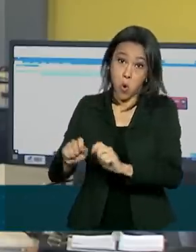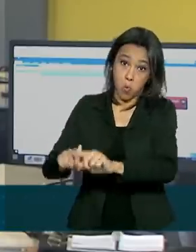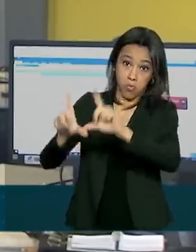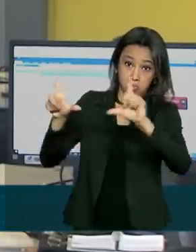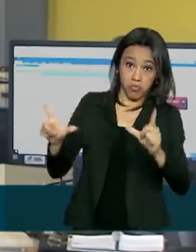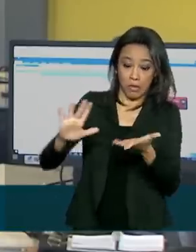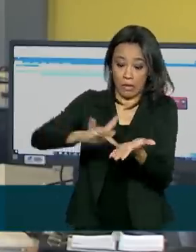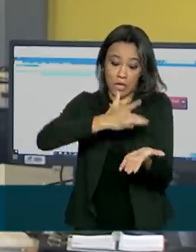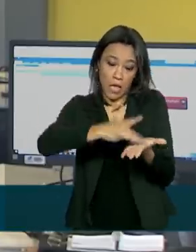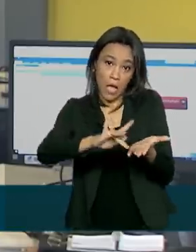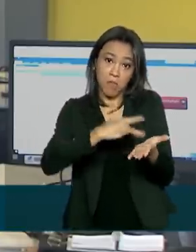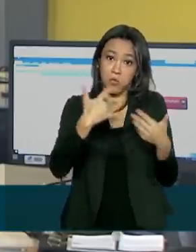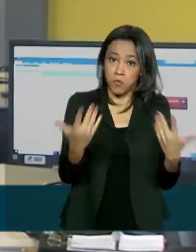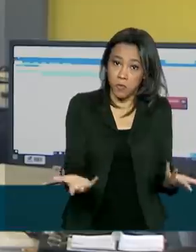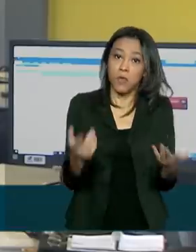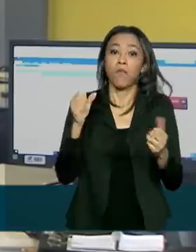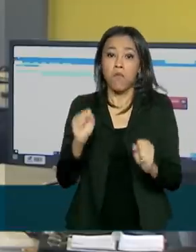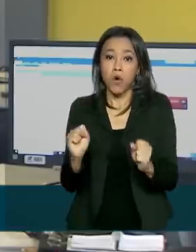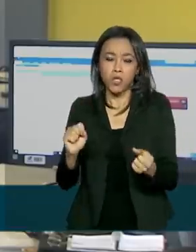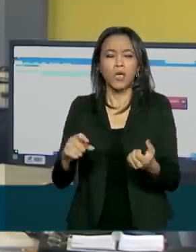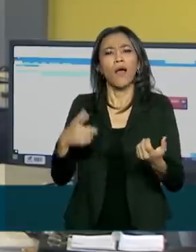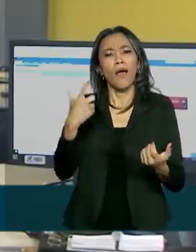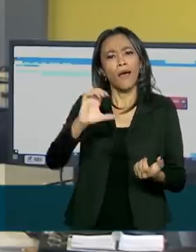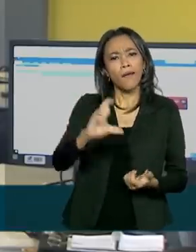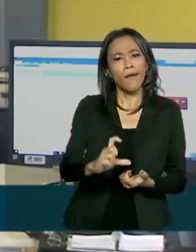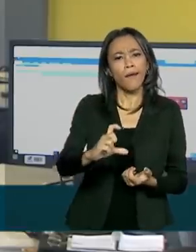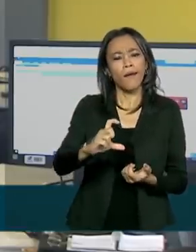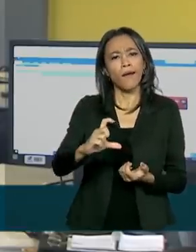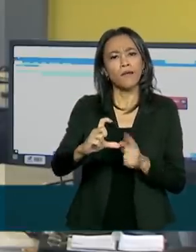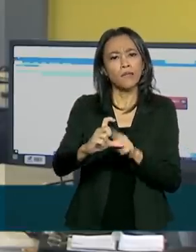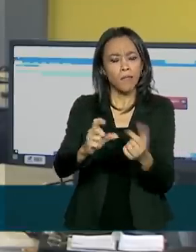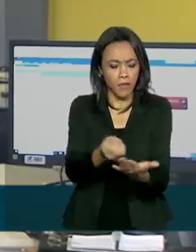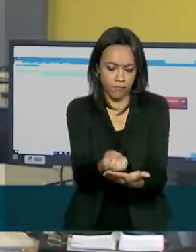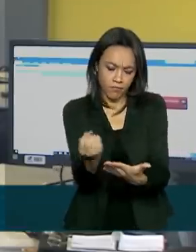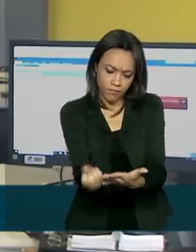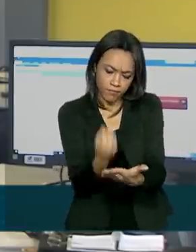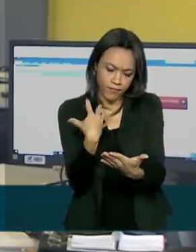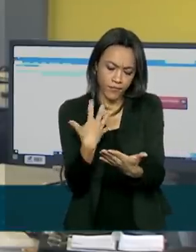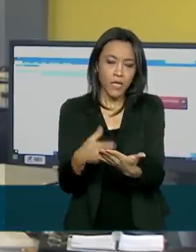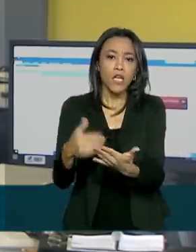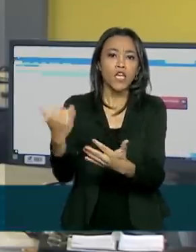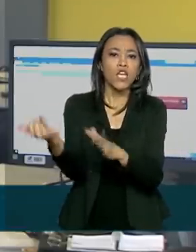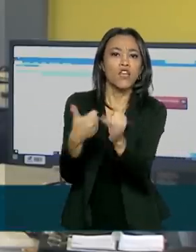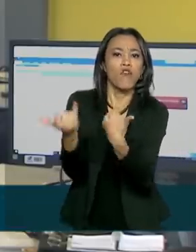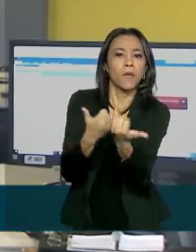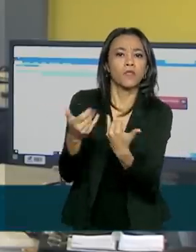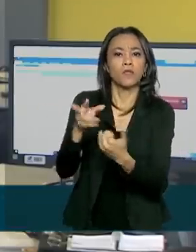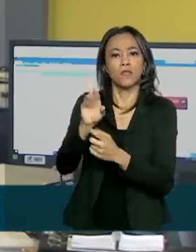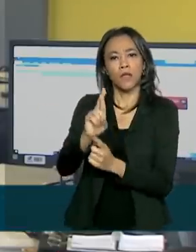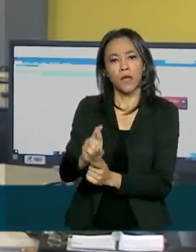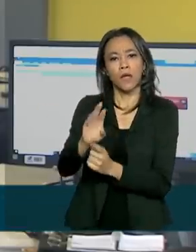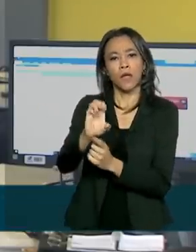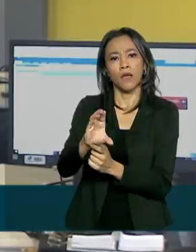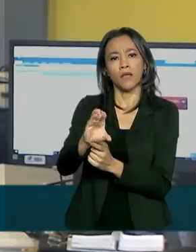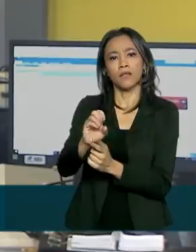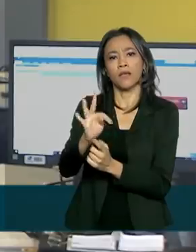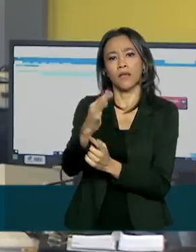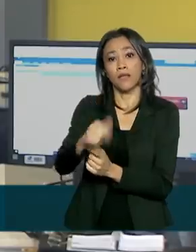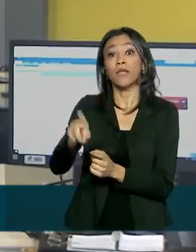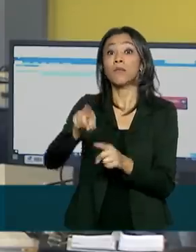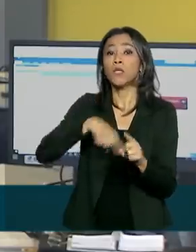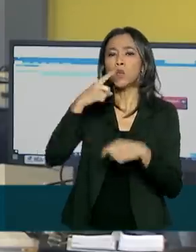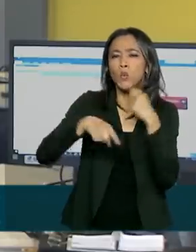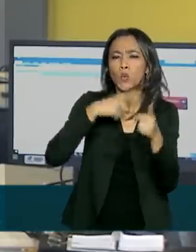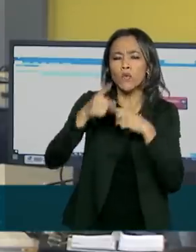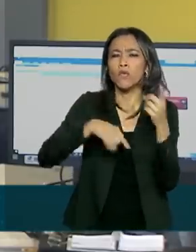ou do tablet, o documento. Além de funcionar como cartão, o aplicativo também envia notificações da Receita e tira dúvidas sobre o imposto de renda. Agora,